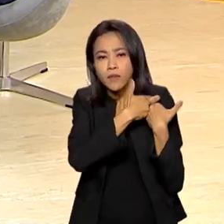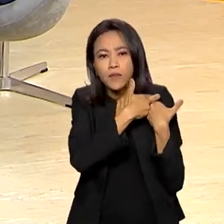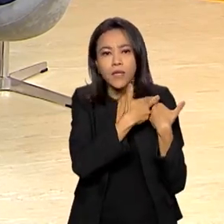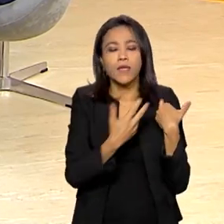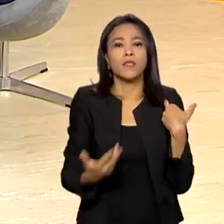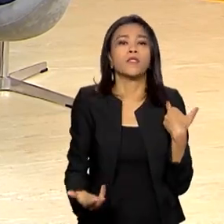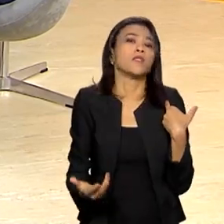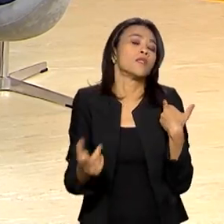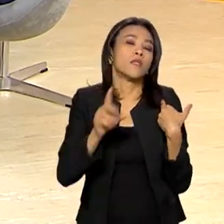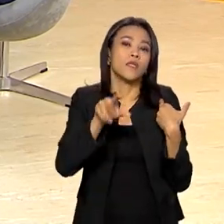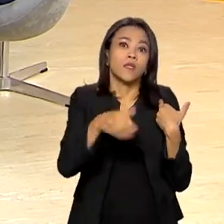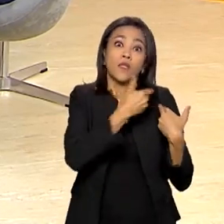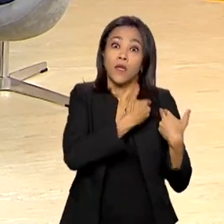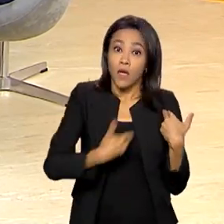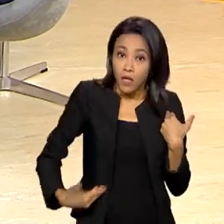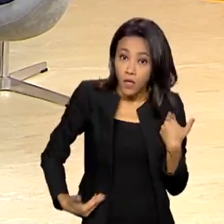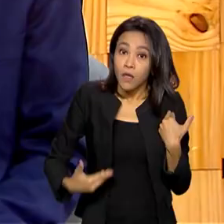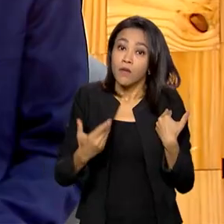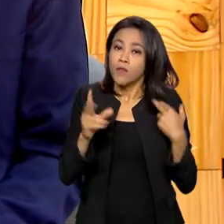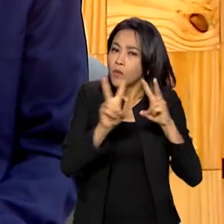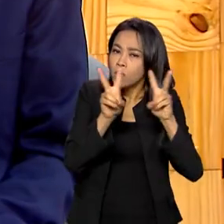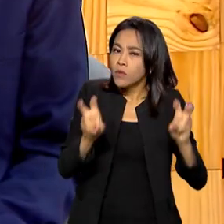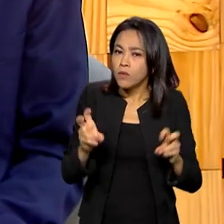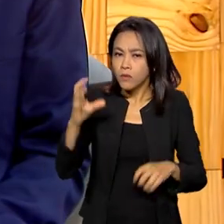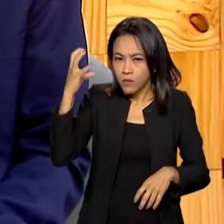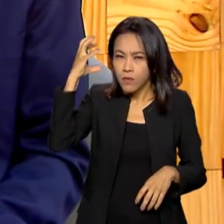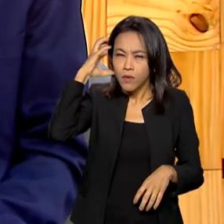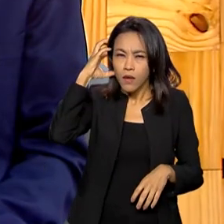ao rádio não é apenas como